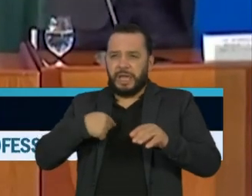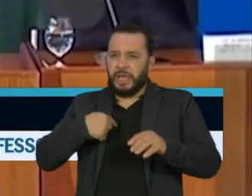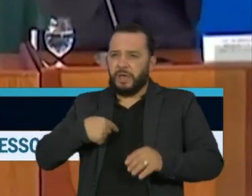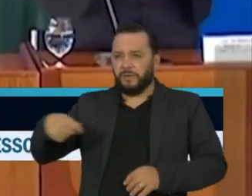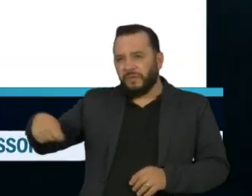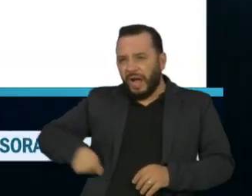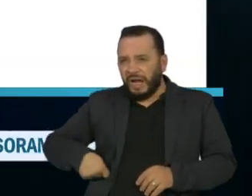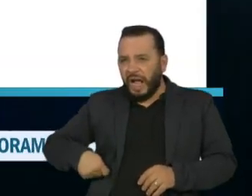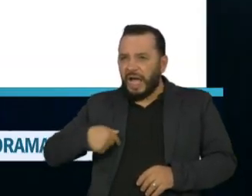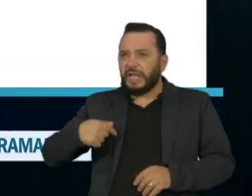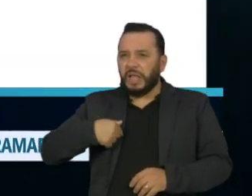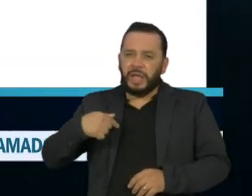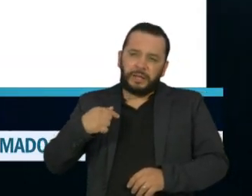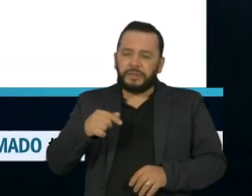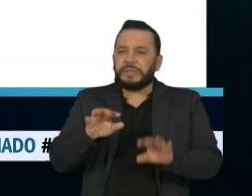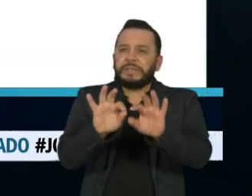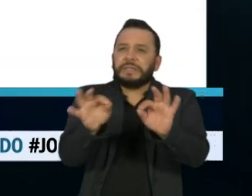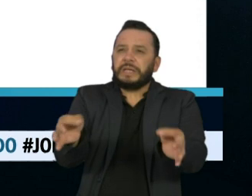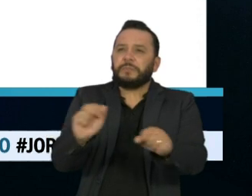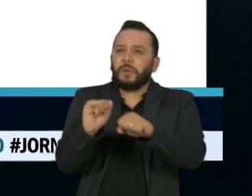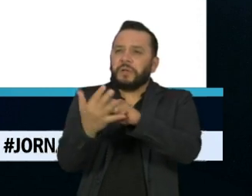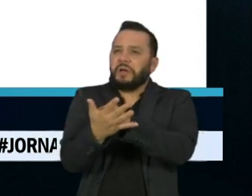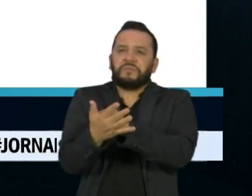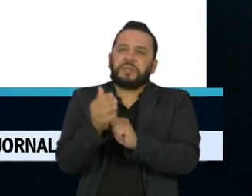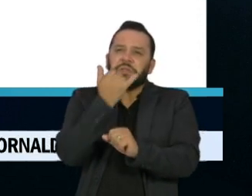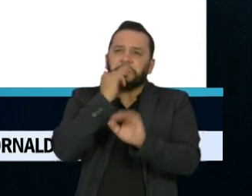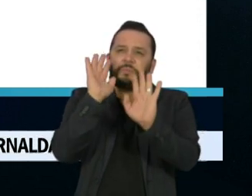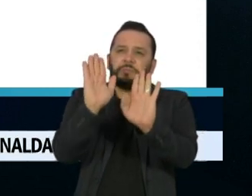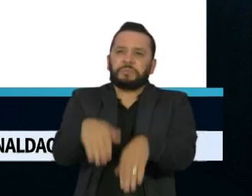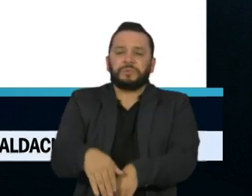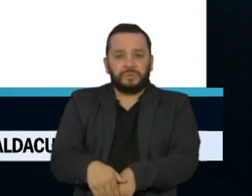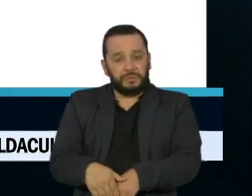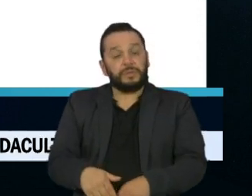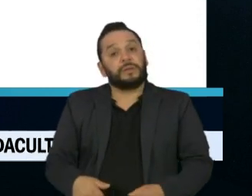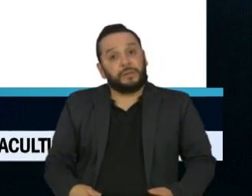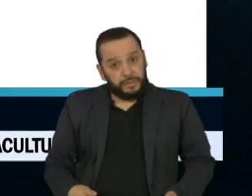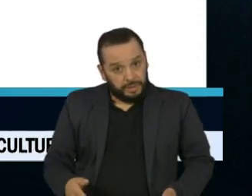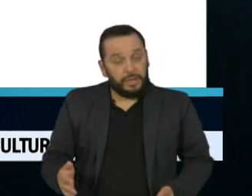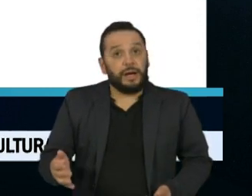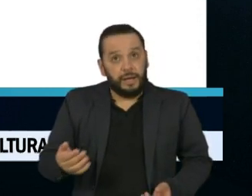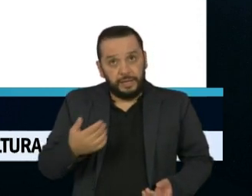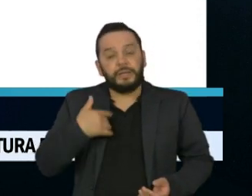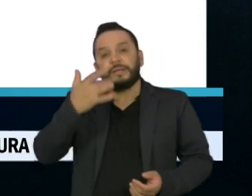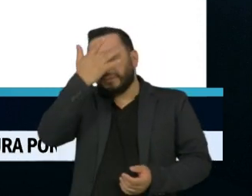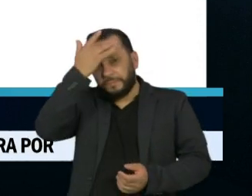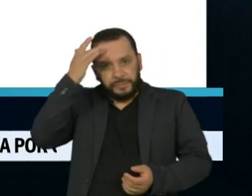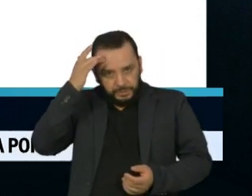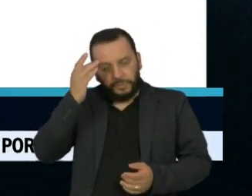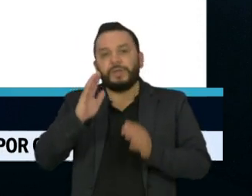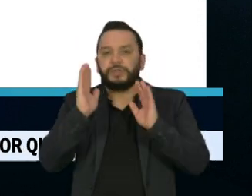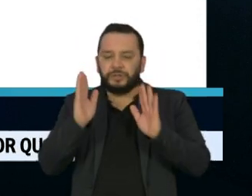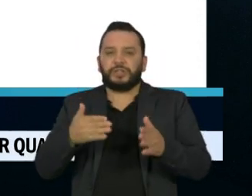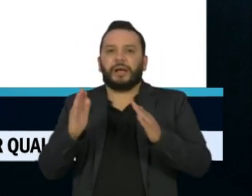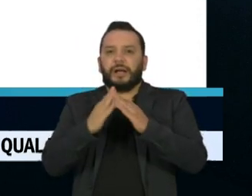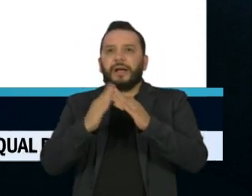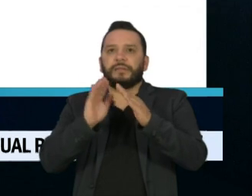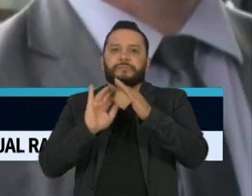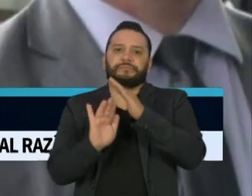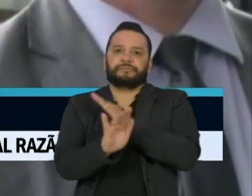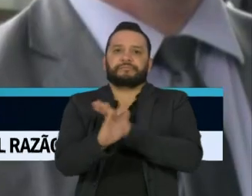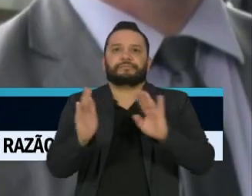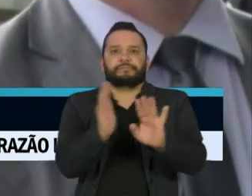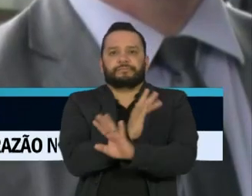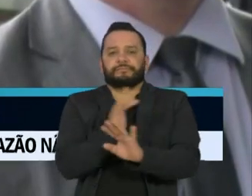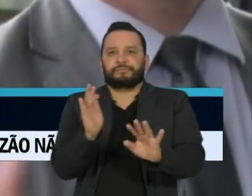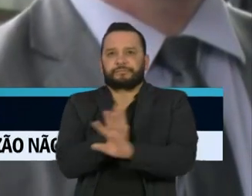derrubar, não. Tá ok? O isolamento nunca mais voltou a esse nível e cedeu ainda mais cinco dias depois.